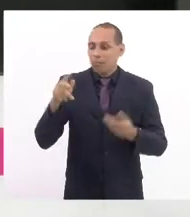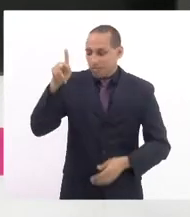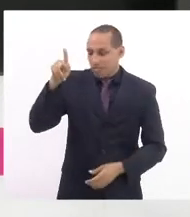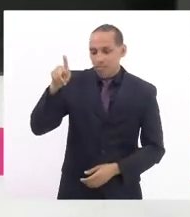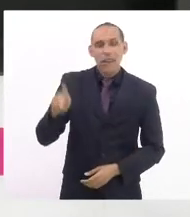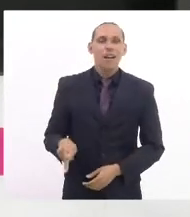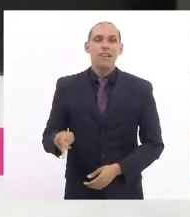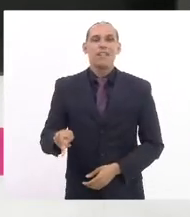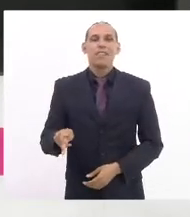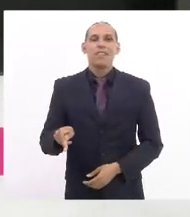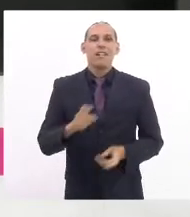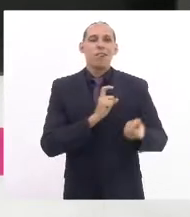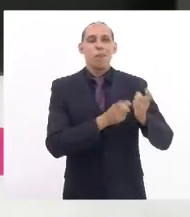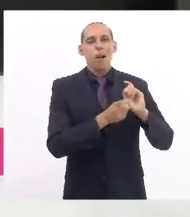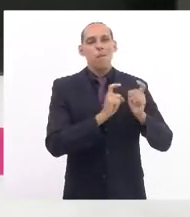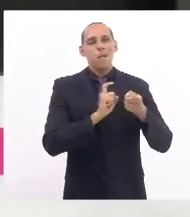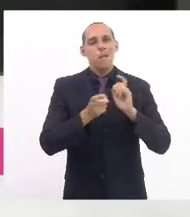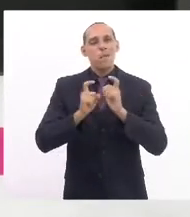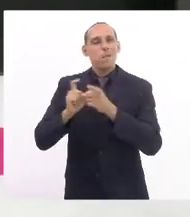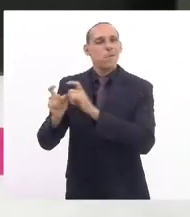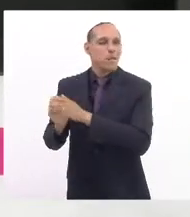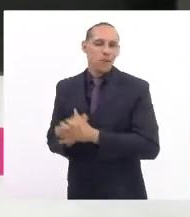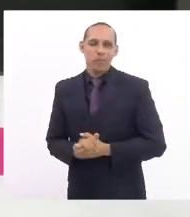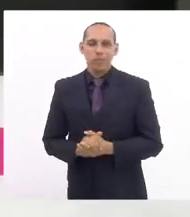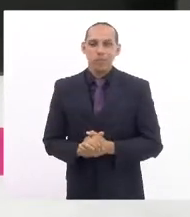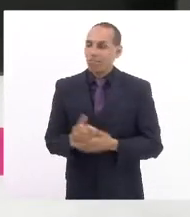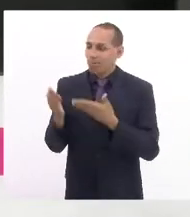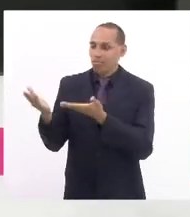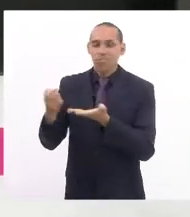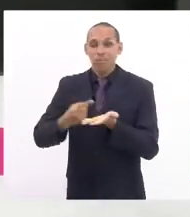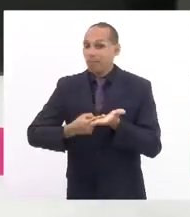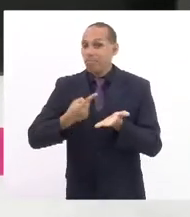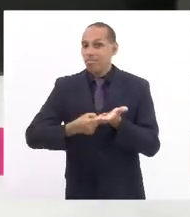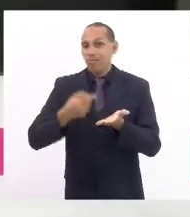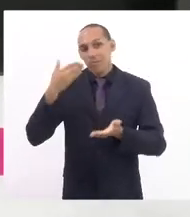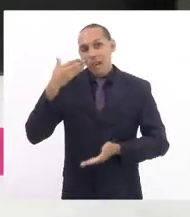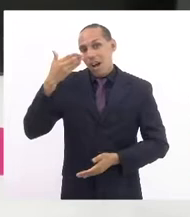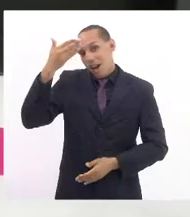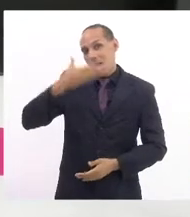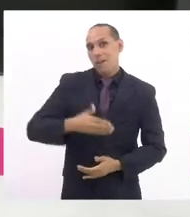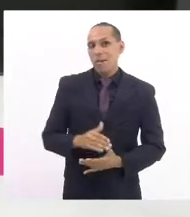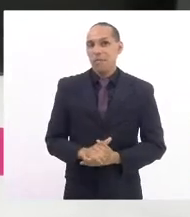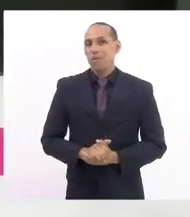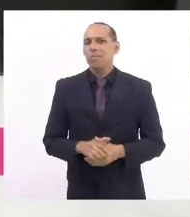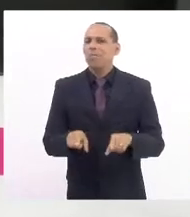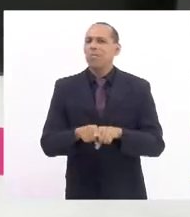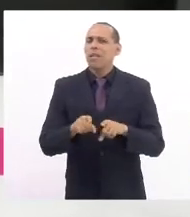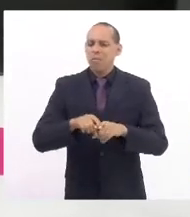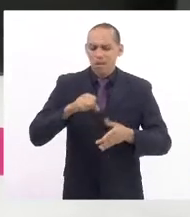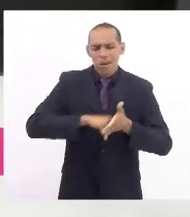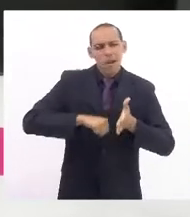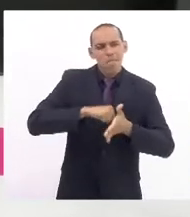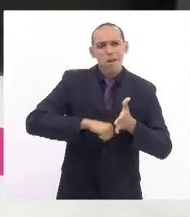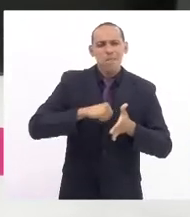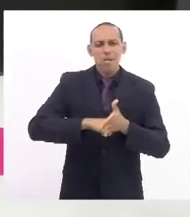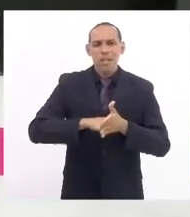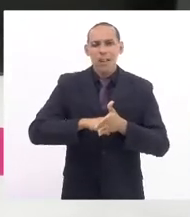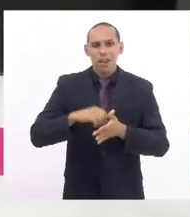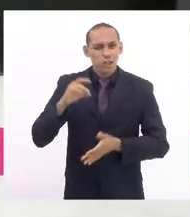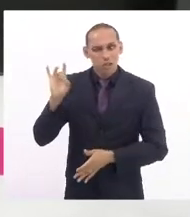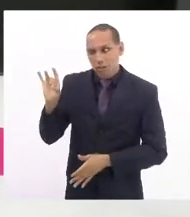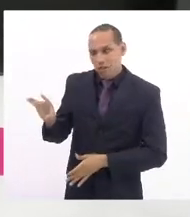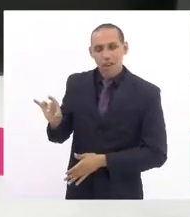e isso tem demonstrado o comprometimento e a grande garra e luta de todas as mulheres